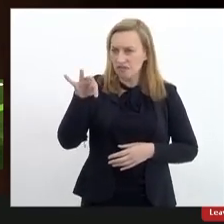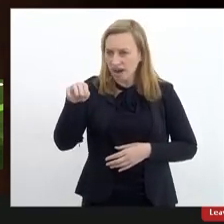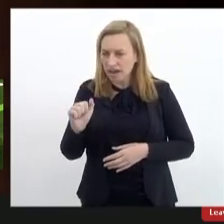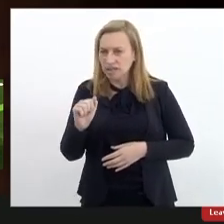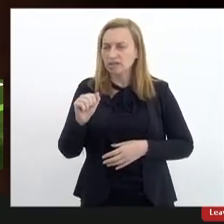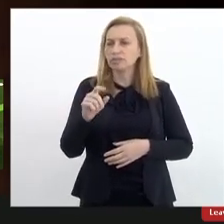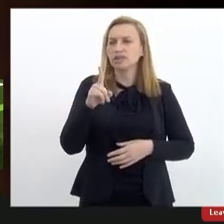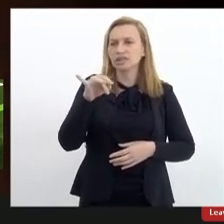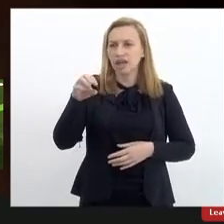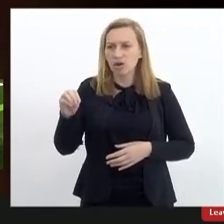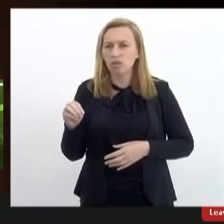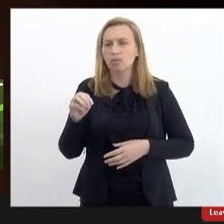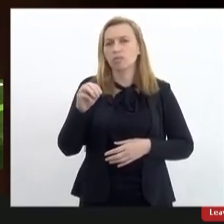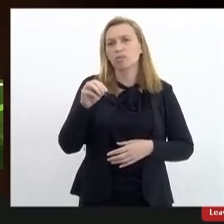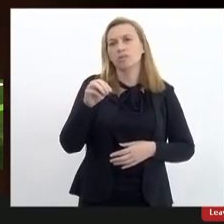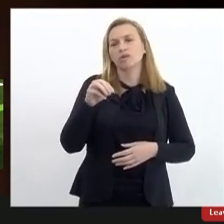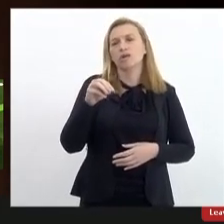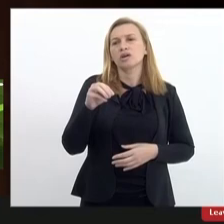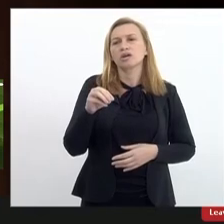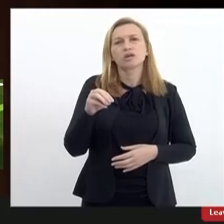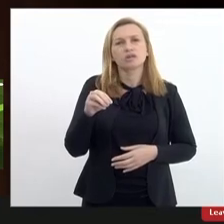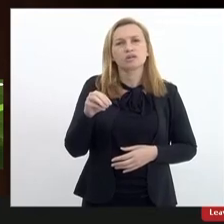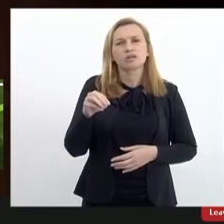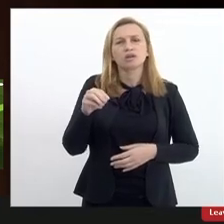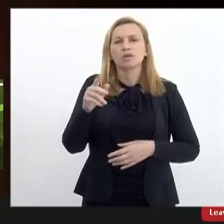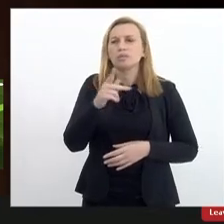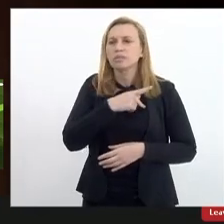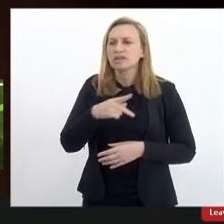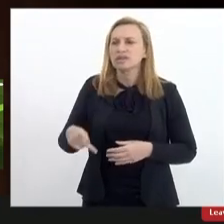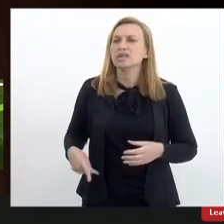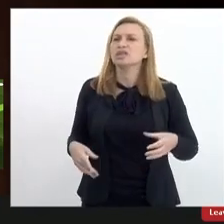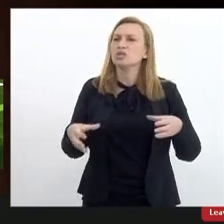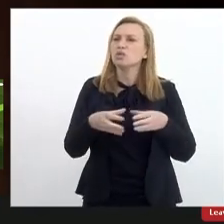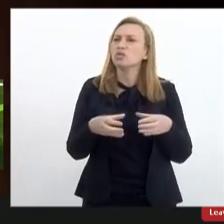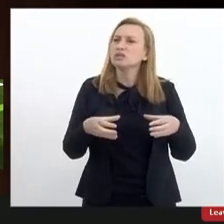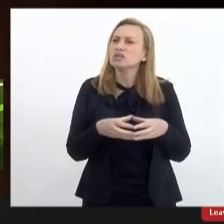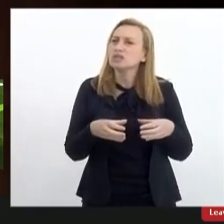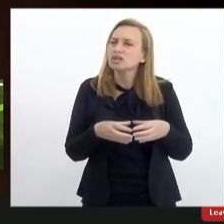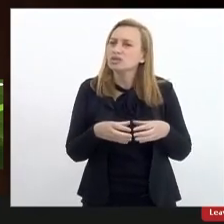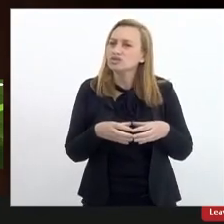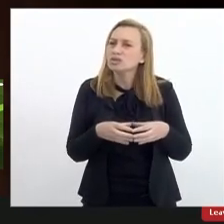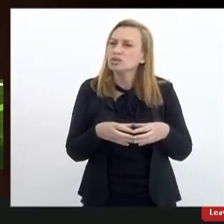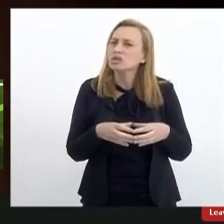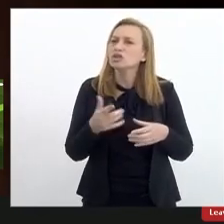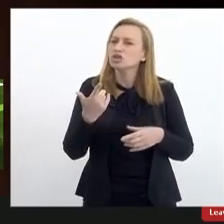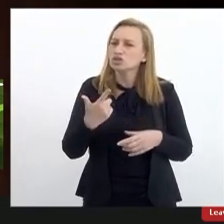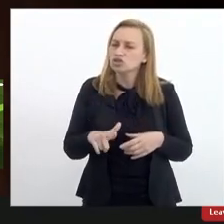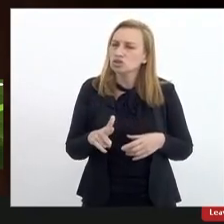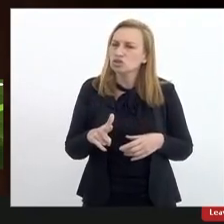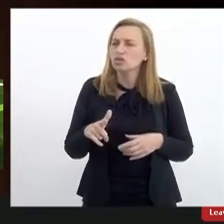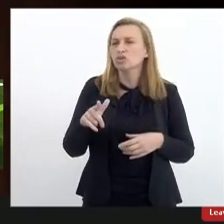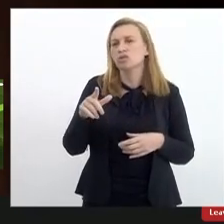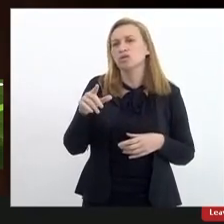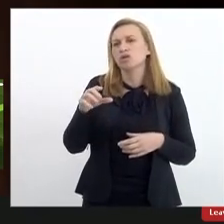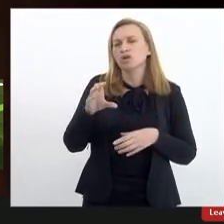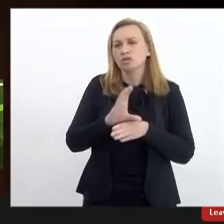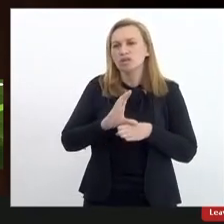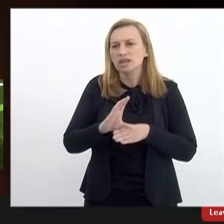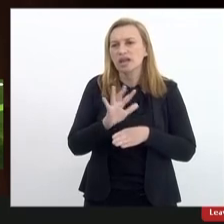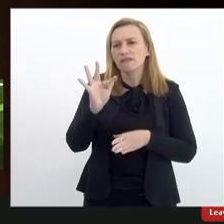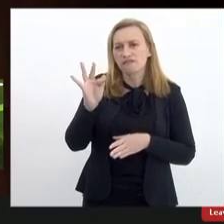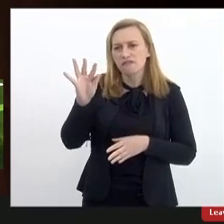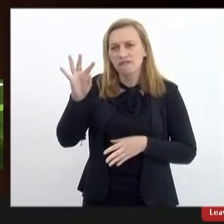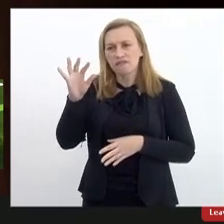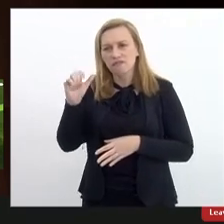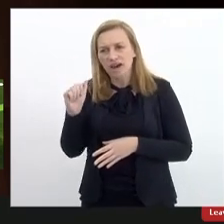conselheiros delmarilson dos presidentes de comissões mais uma vez da conselheira a conselheira fátima obviamente a